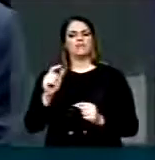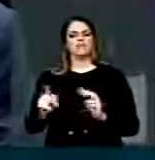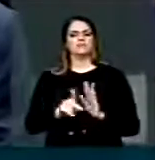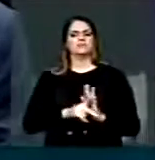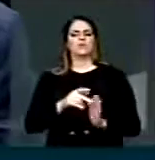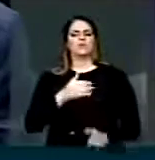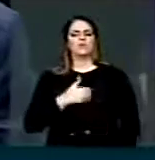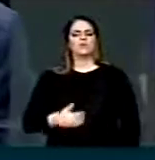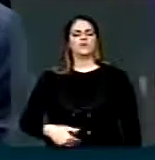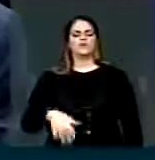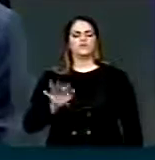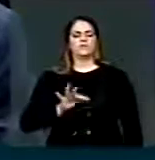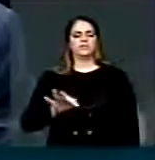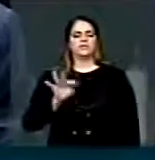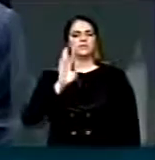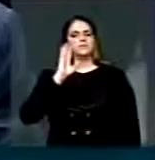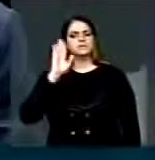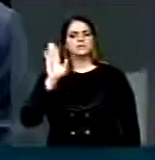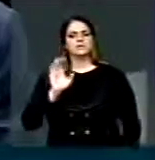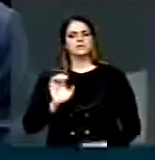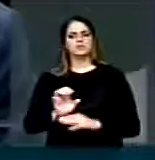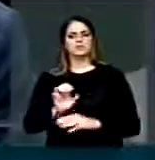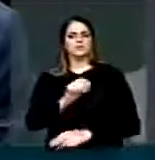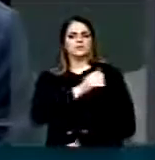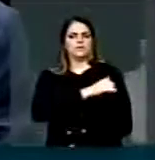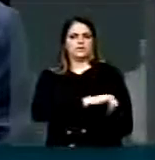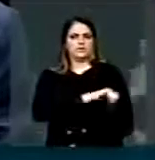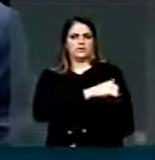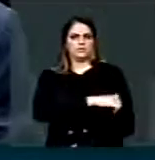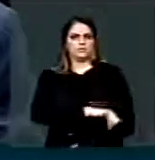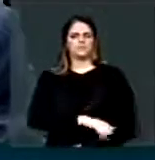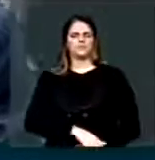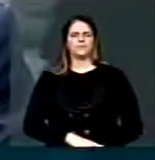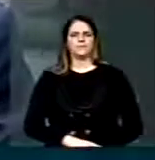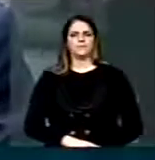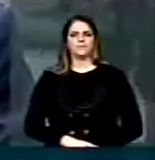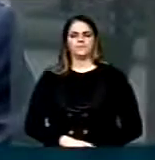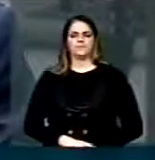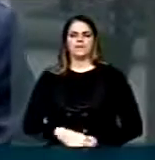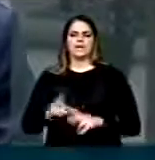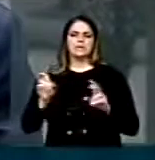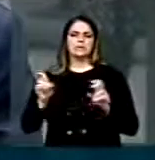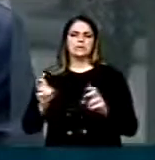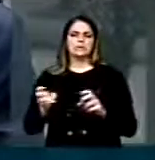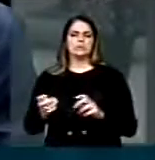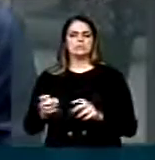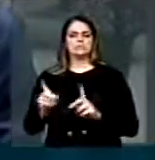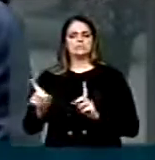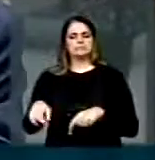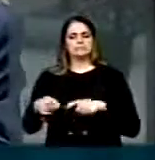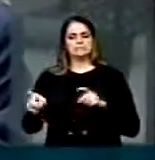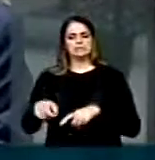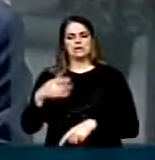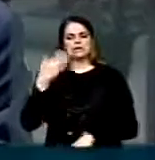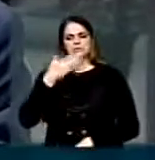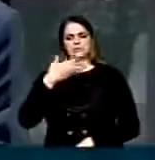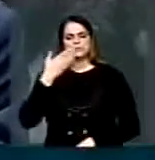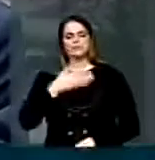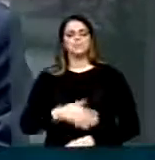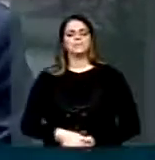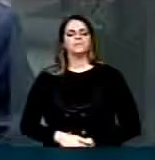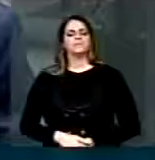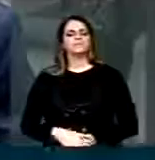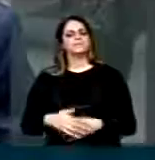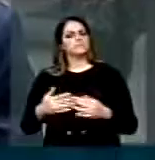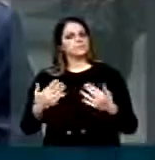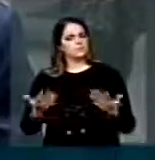especialmente do Rio de Janeiro, da produção de cana-de-açúcar. Então, nosso